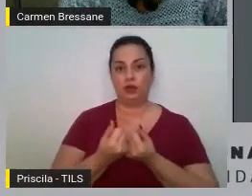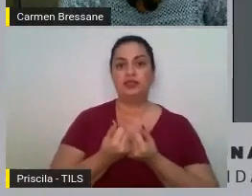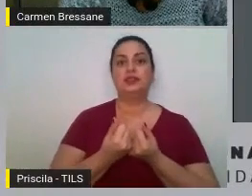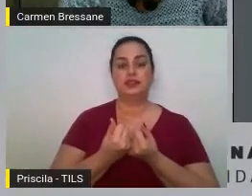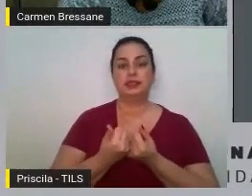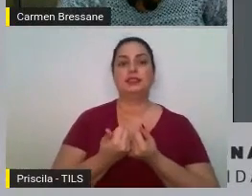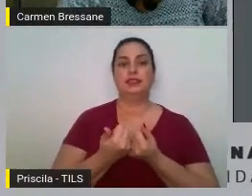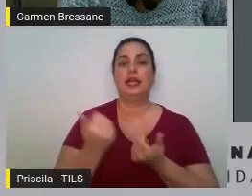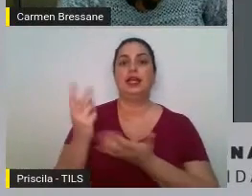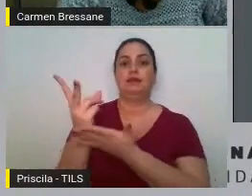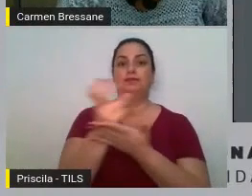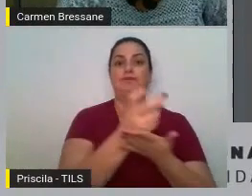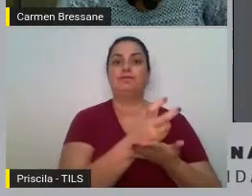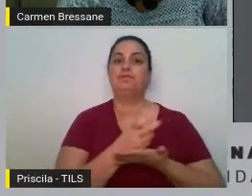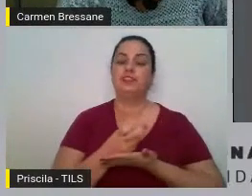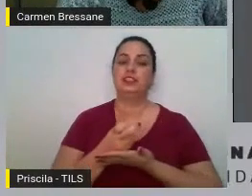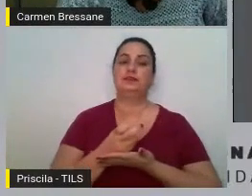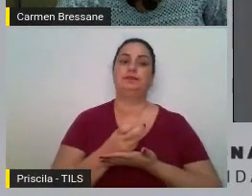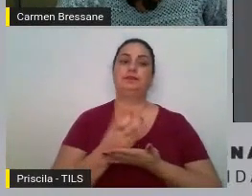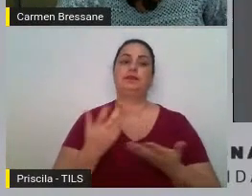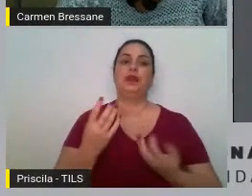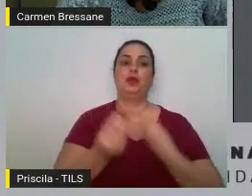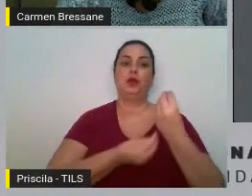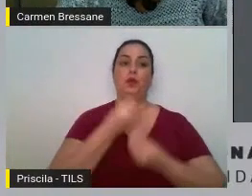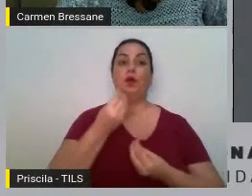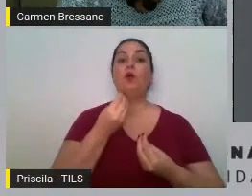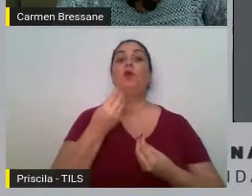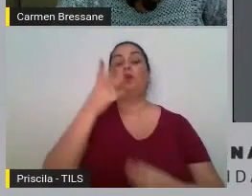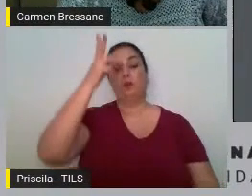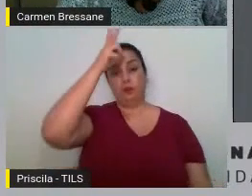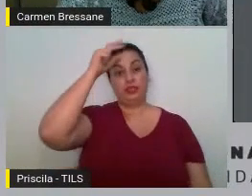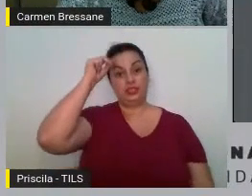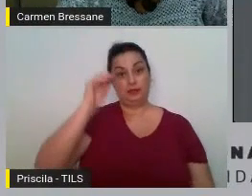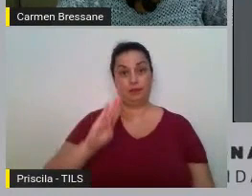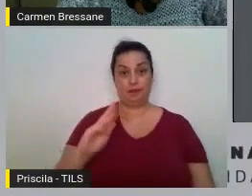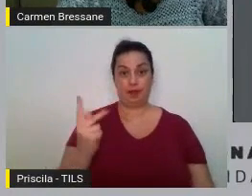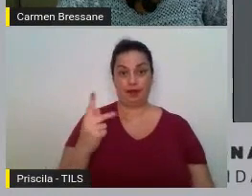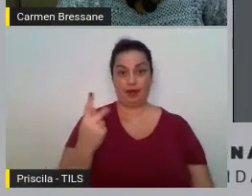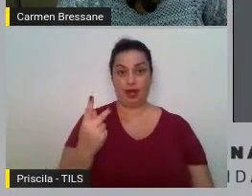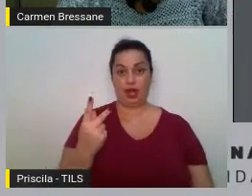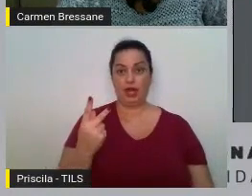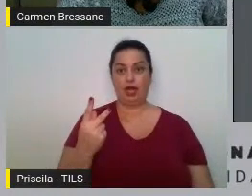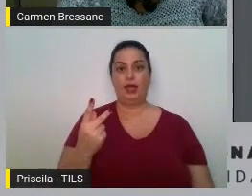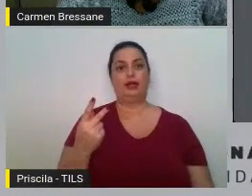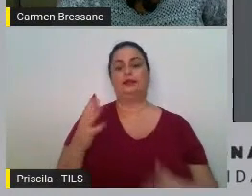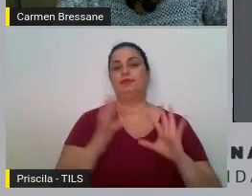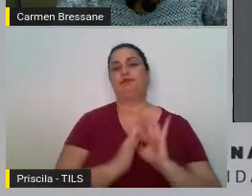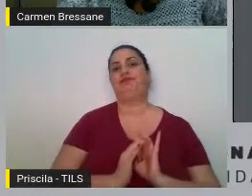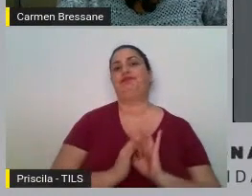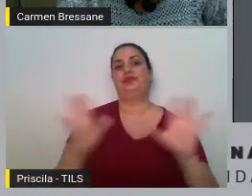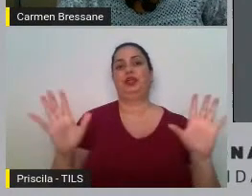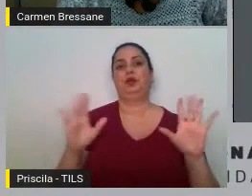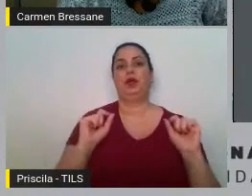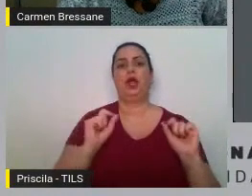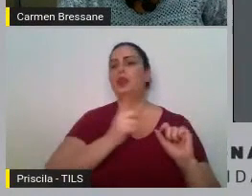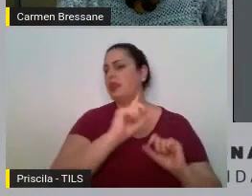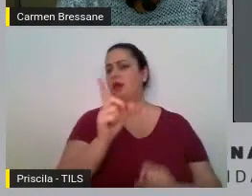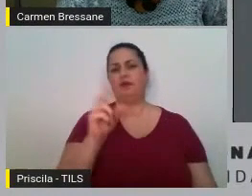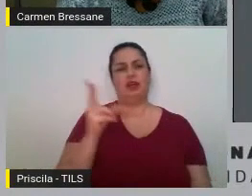arrecadação o município renunciou ao direito de controlar essa parte de sua arrecadação